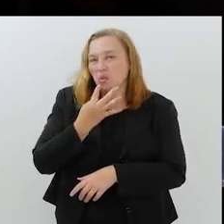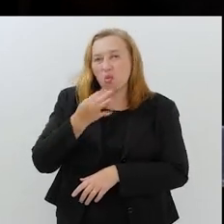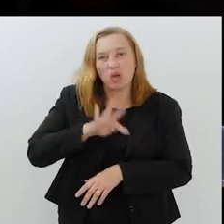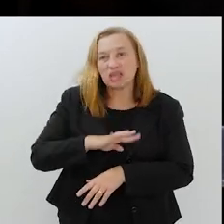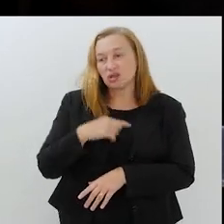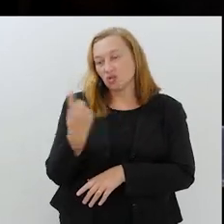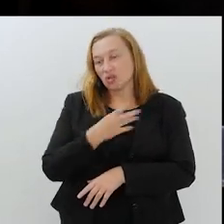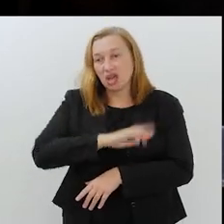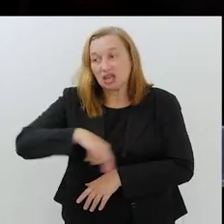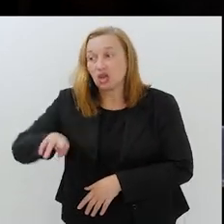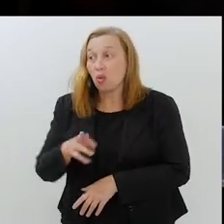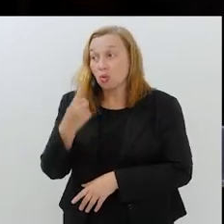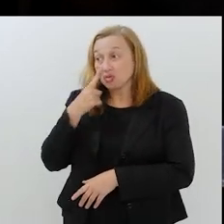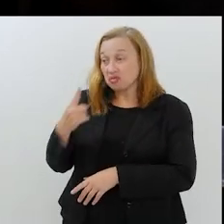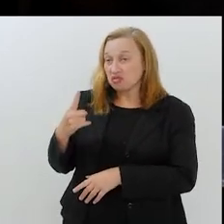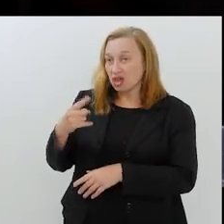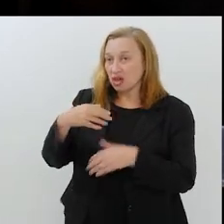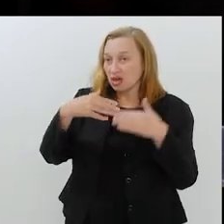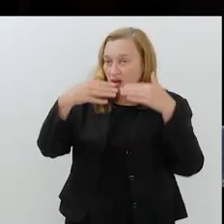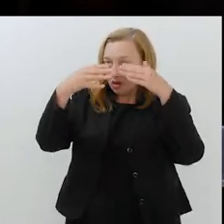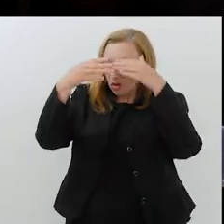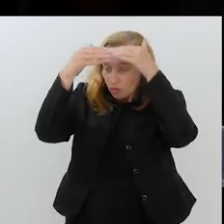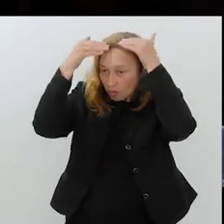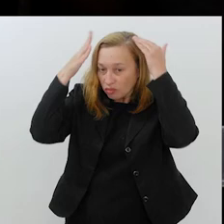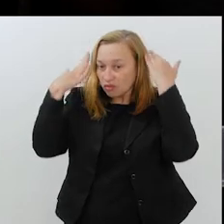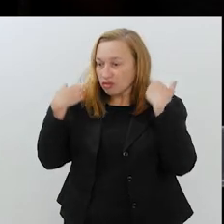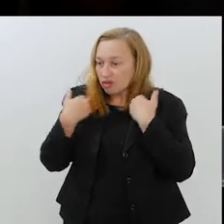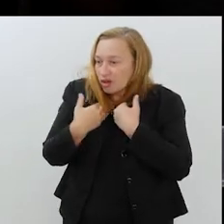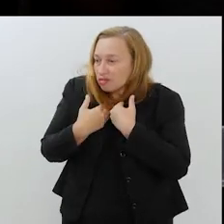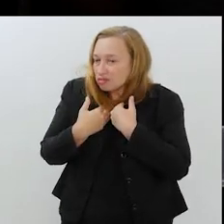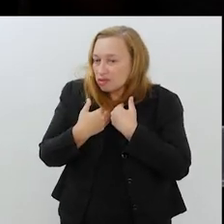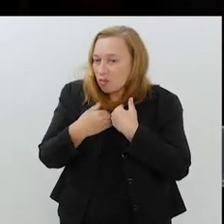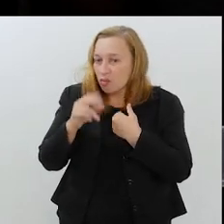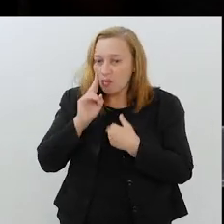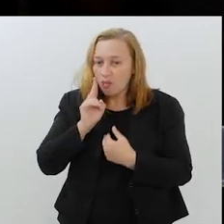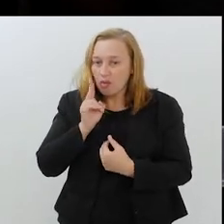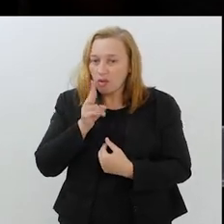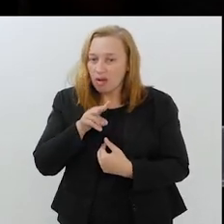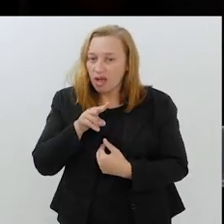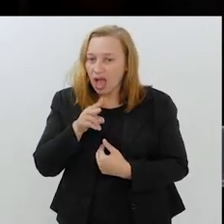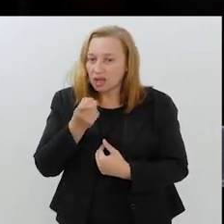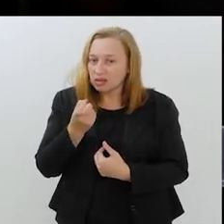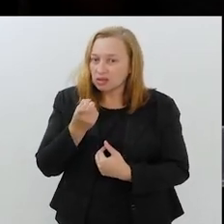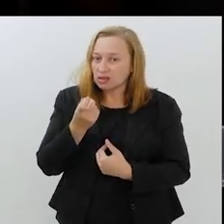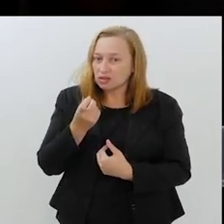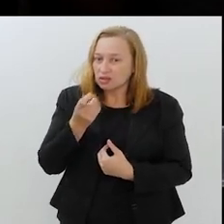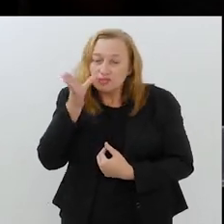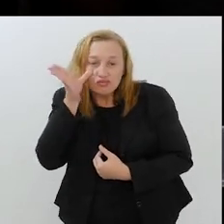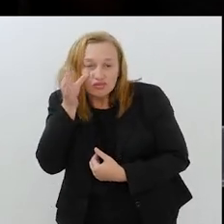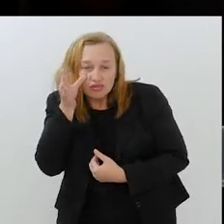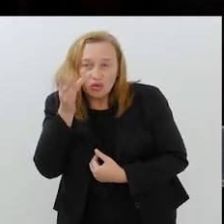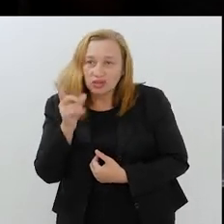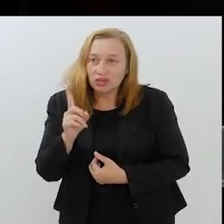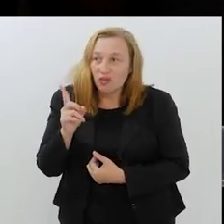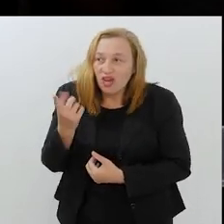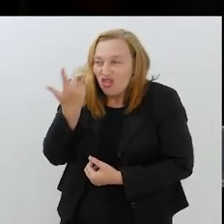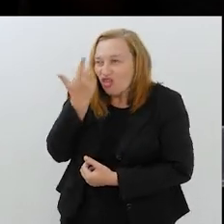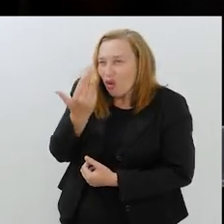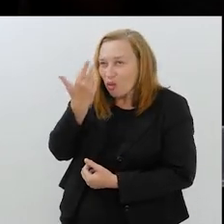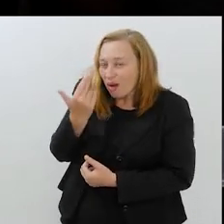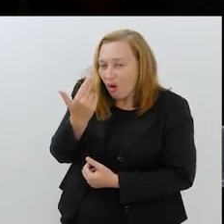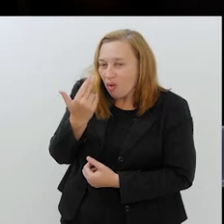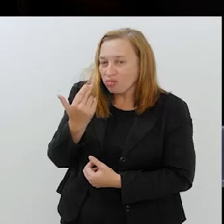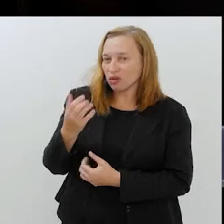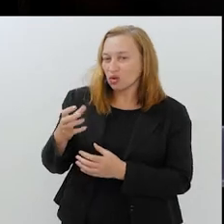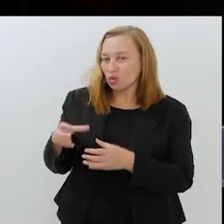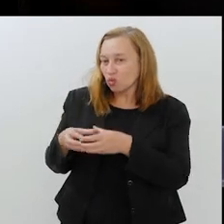uma mulher muçulmana na rua com o véu, tem um olhar curioso, né? E a gente entende, porque não é comum, nós somos minoria da